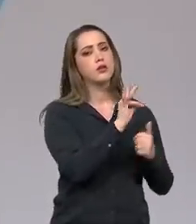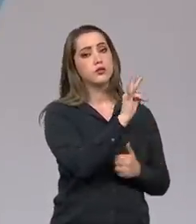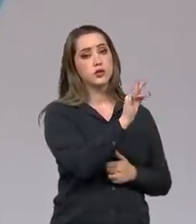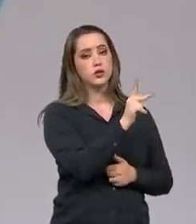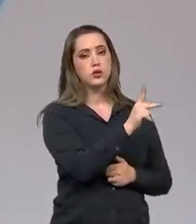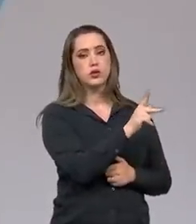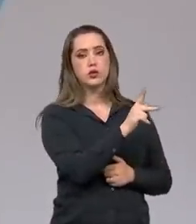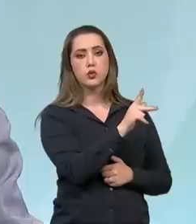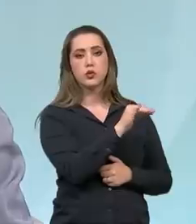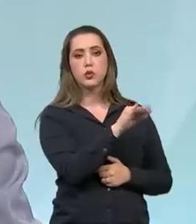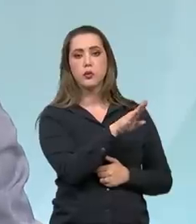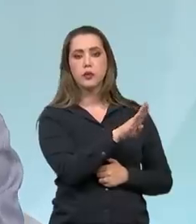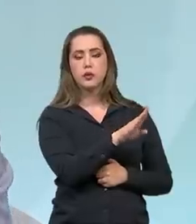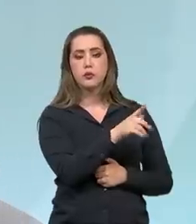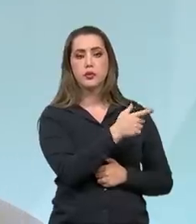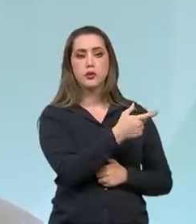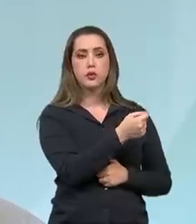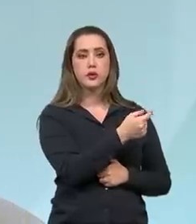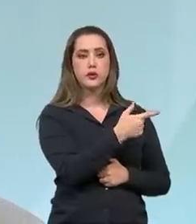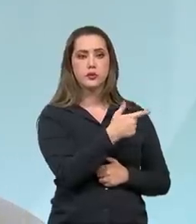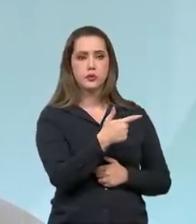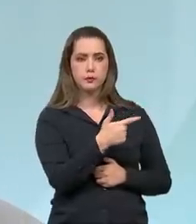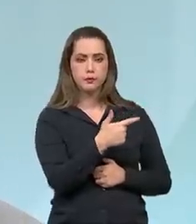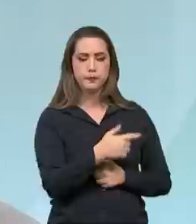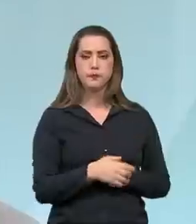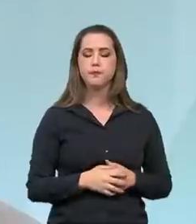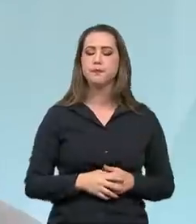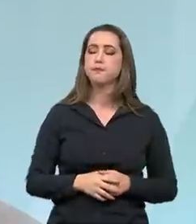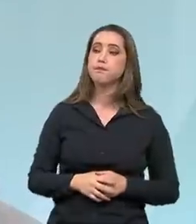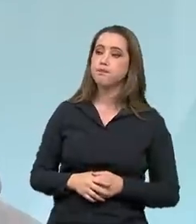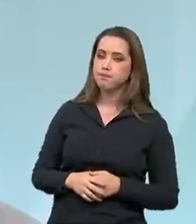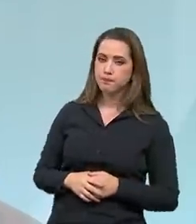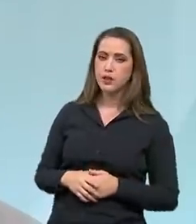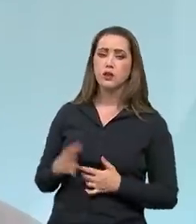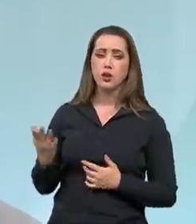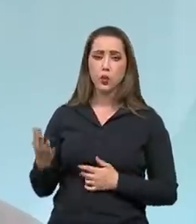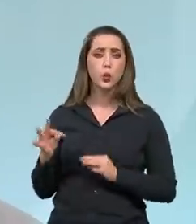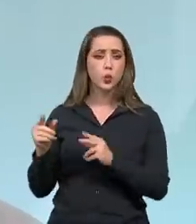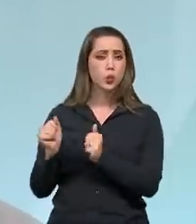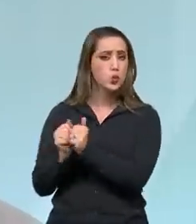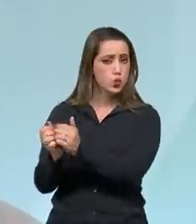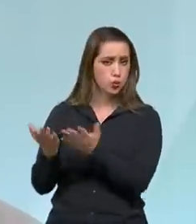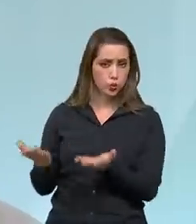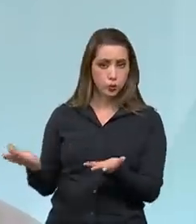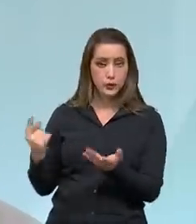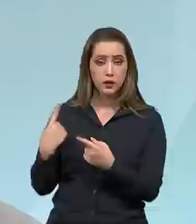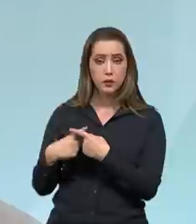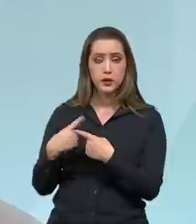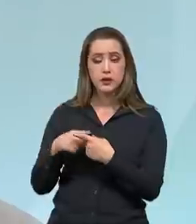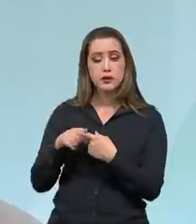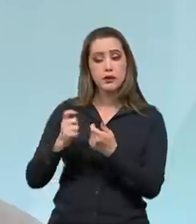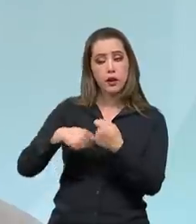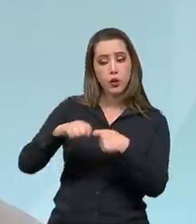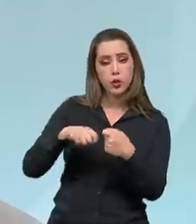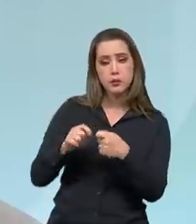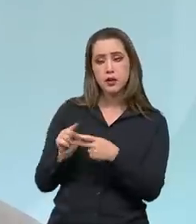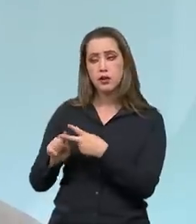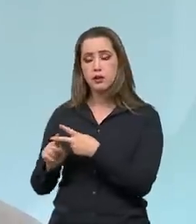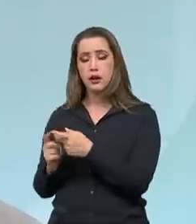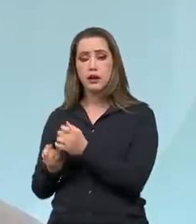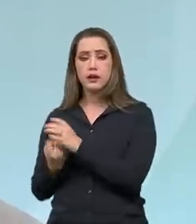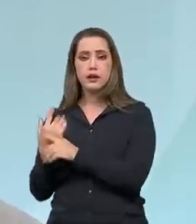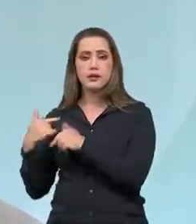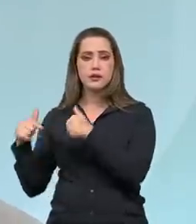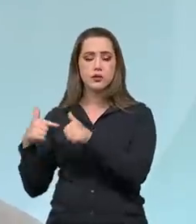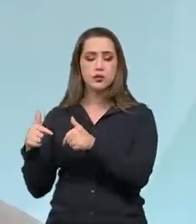do PIB para 2022? Essas duas coisas andam juntas. Andam juntas. A dinâmica econômica e a geração de emprego. Foi, de fato,